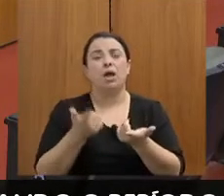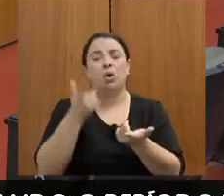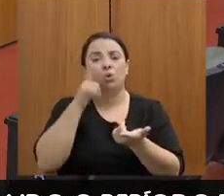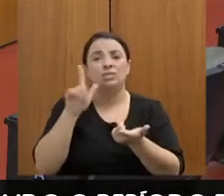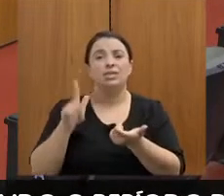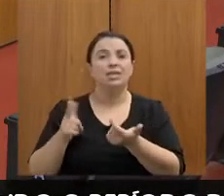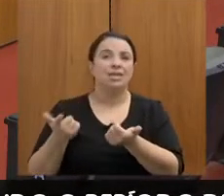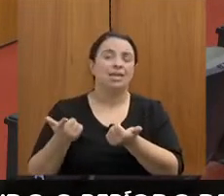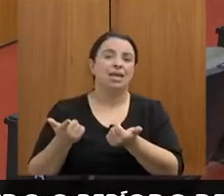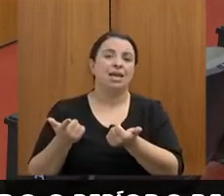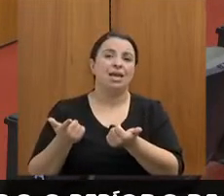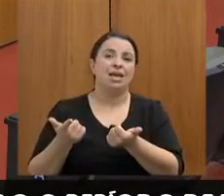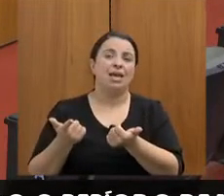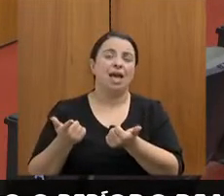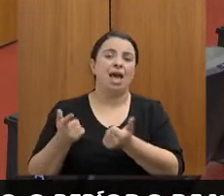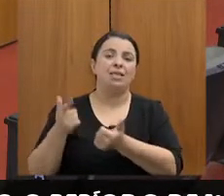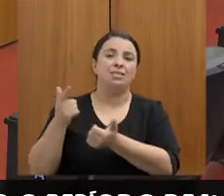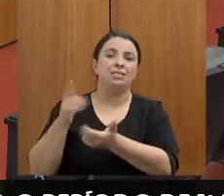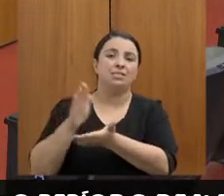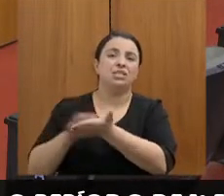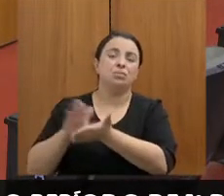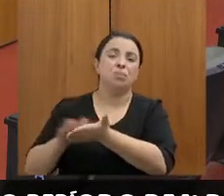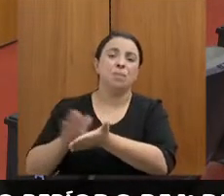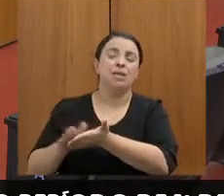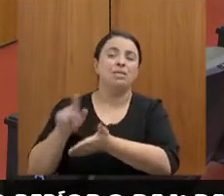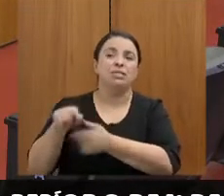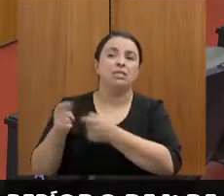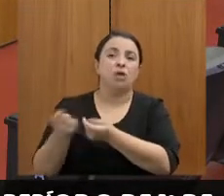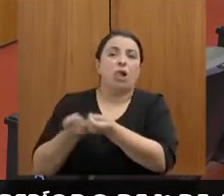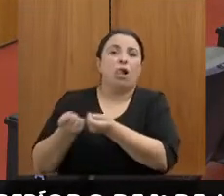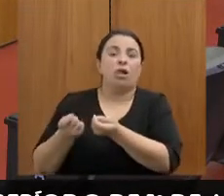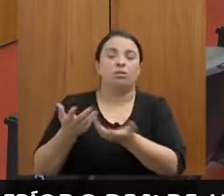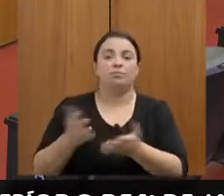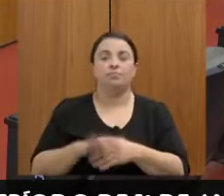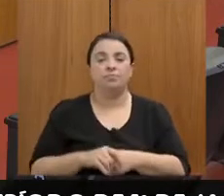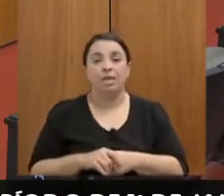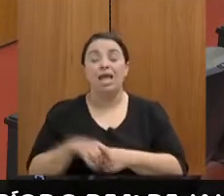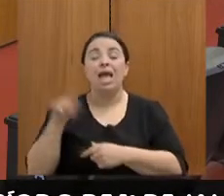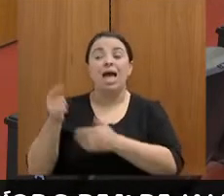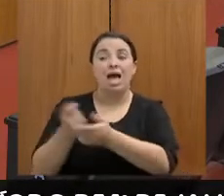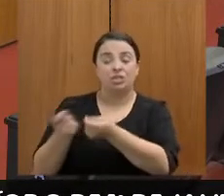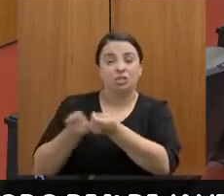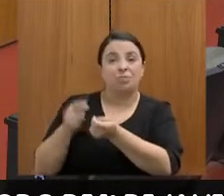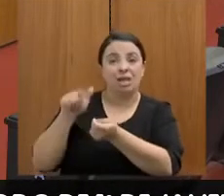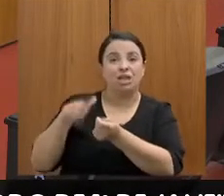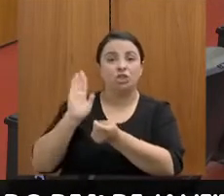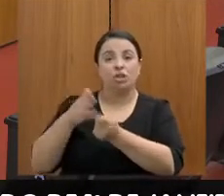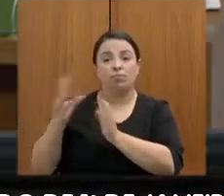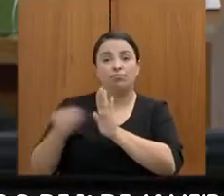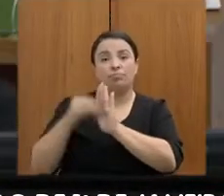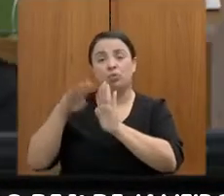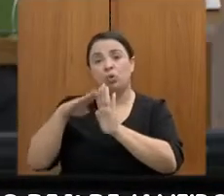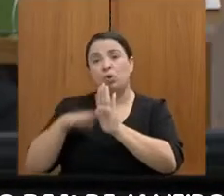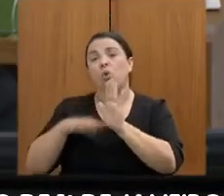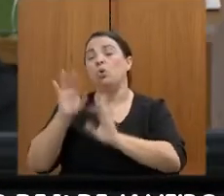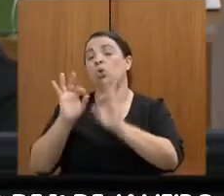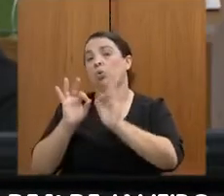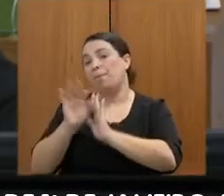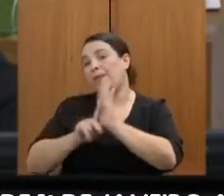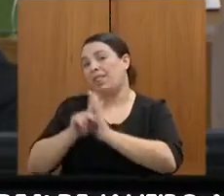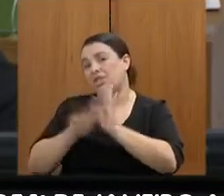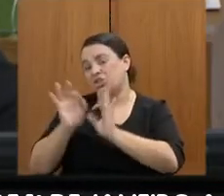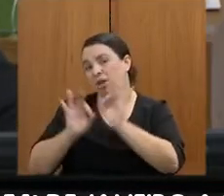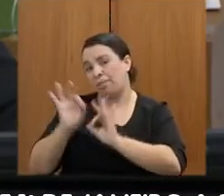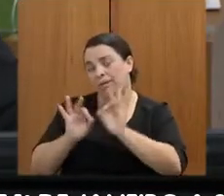Bom, a gente auxilia, na realidade, as despesas são mais definidas no planejamento. Ali, o Estado,